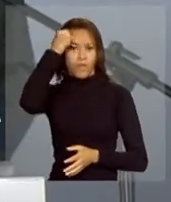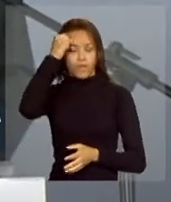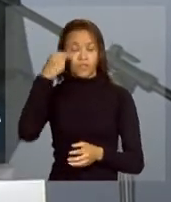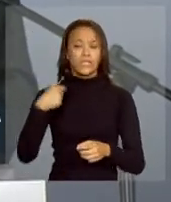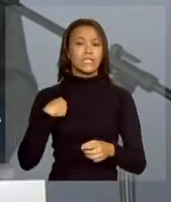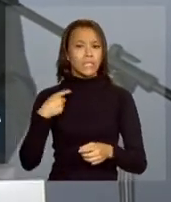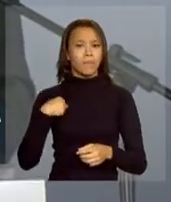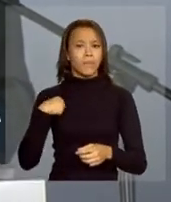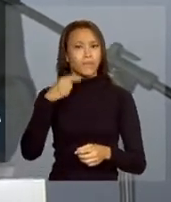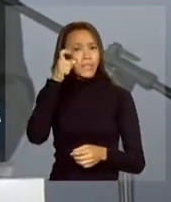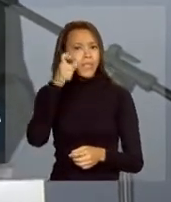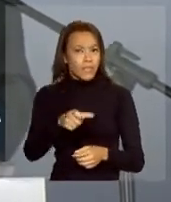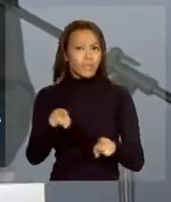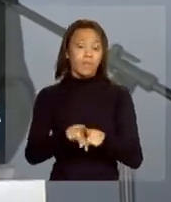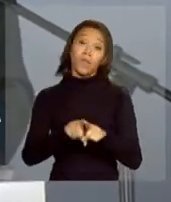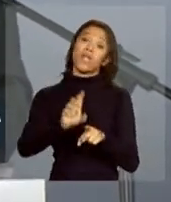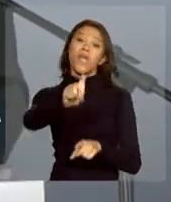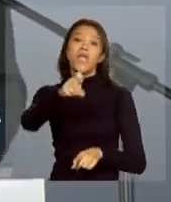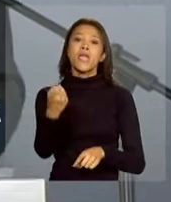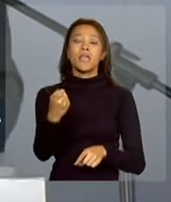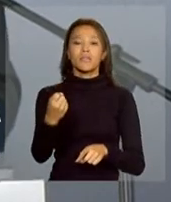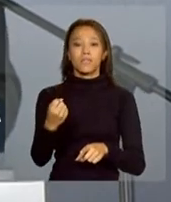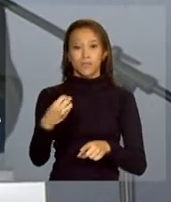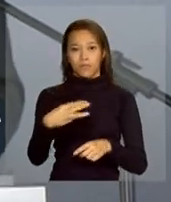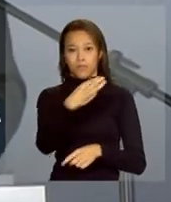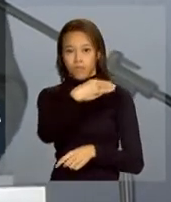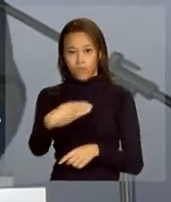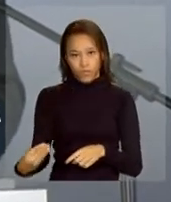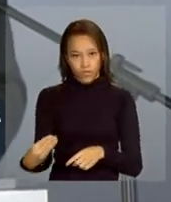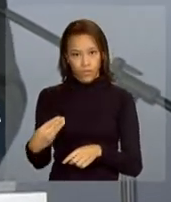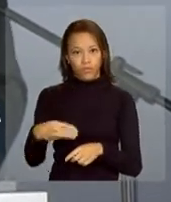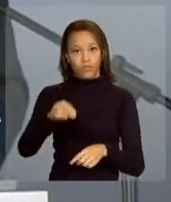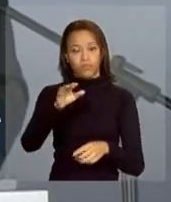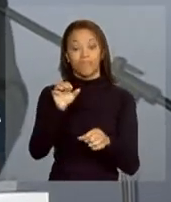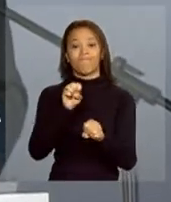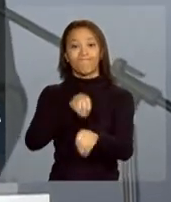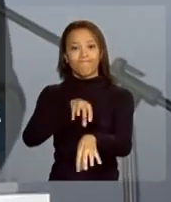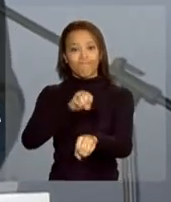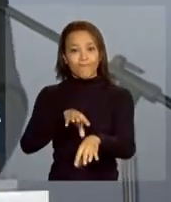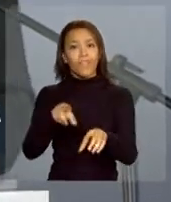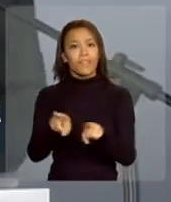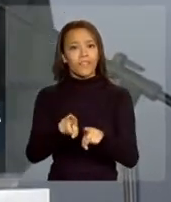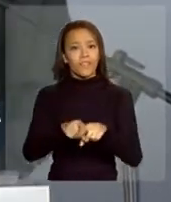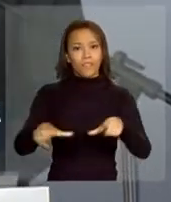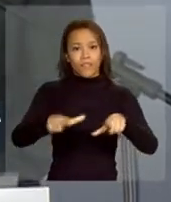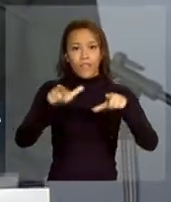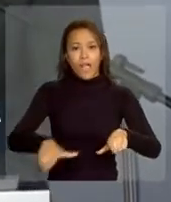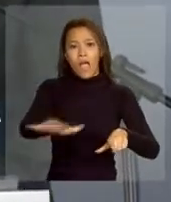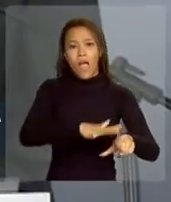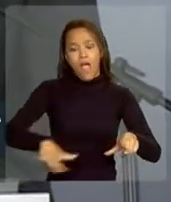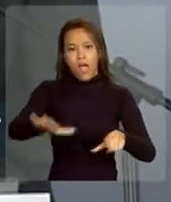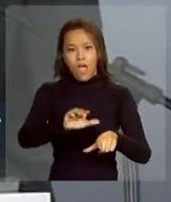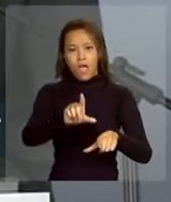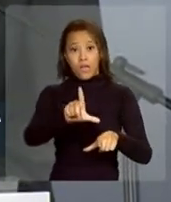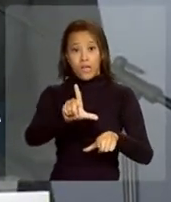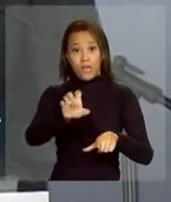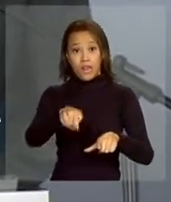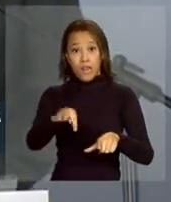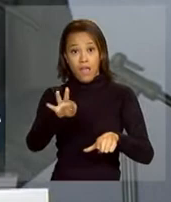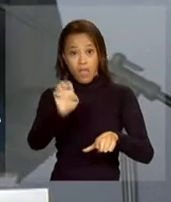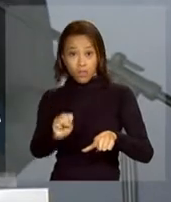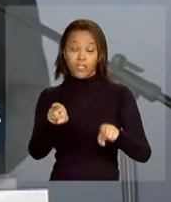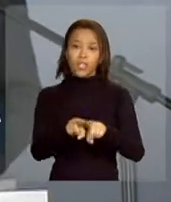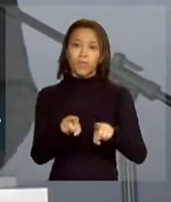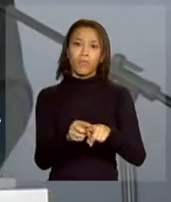diz respeito também como ex-ministro da Educação, e que tem a ver com a Zona Leste e com a Zona Norte da cidade de São